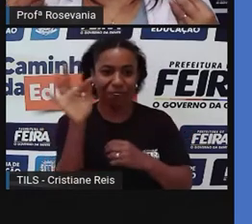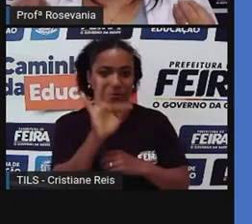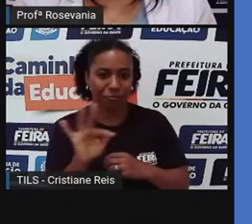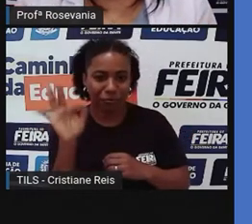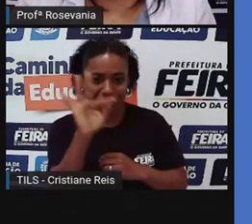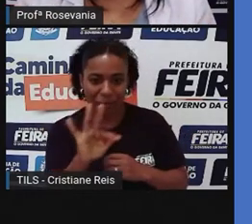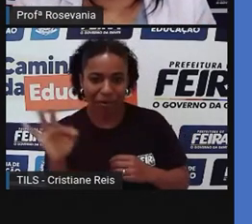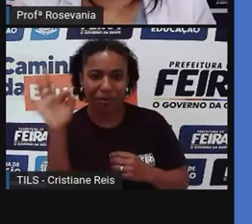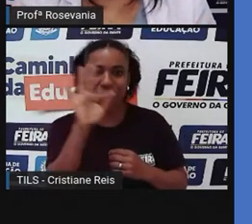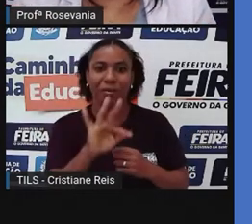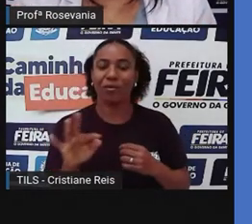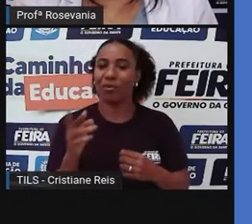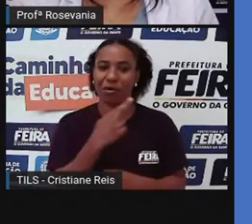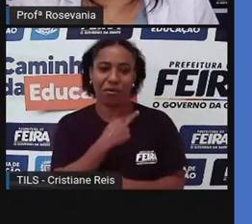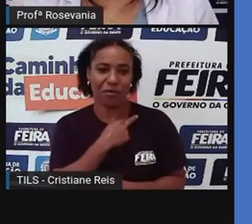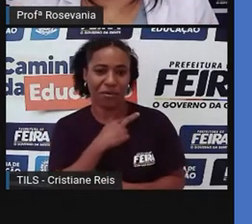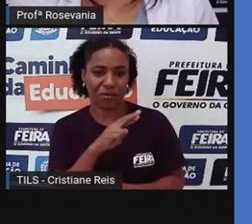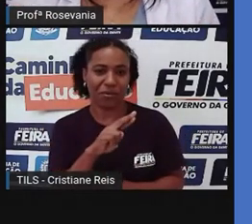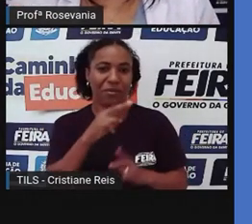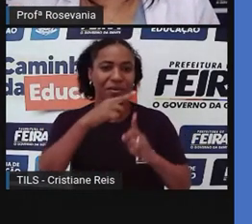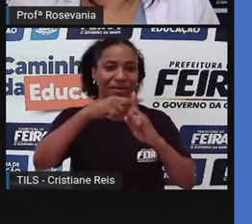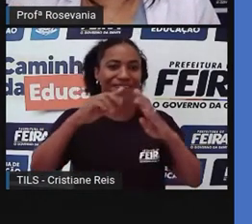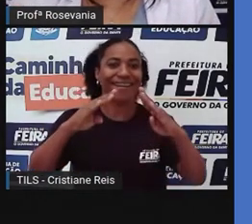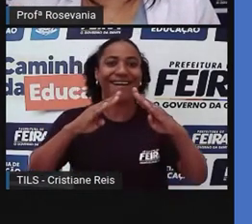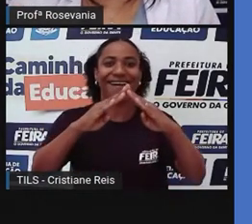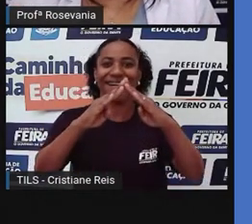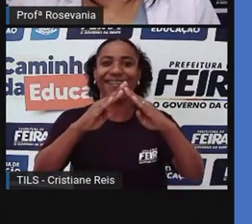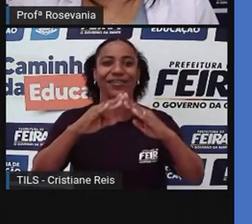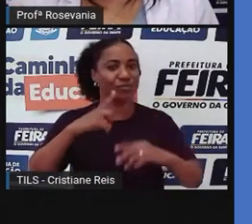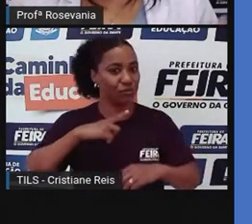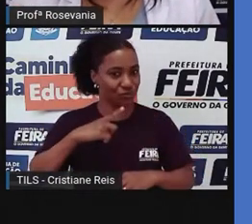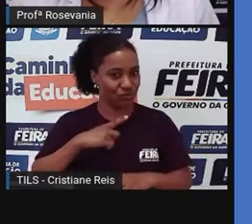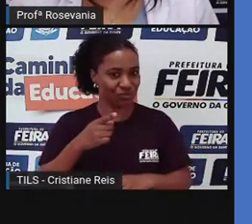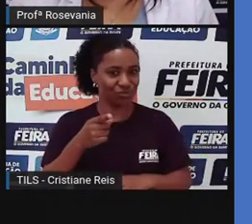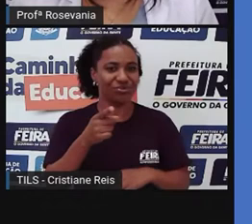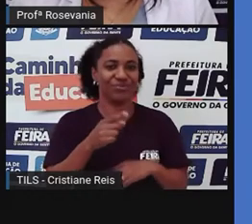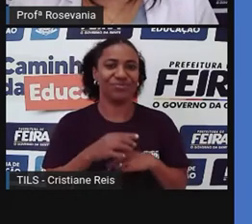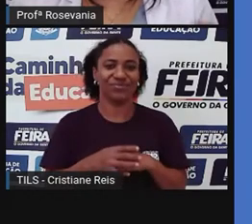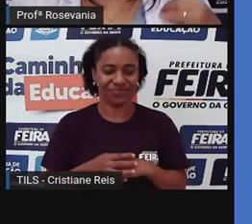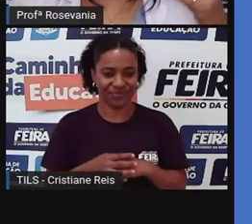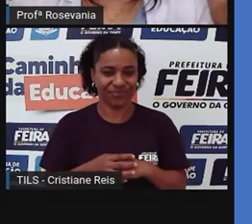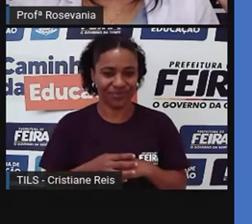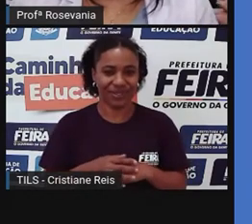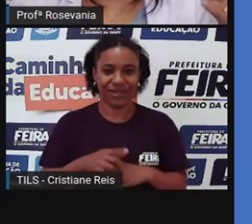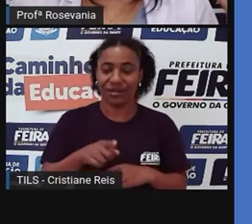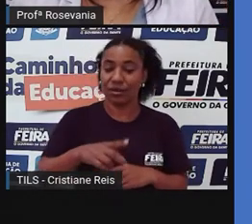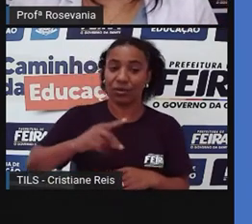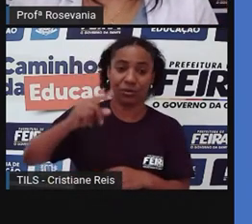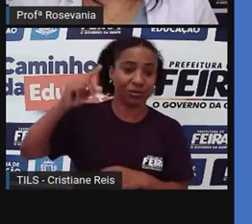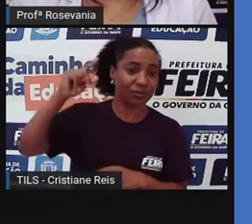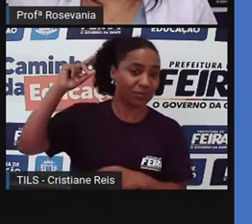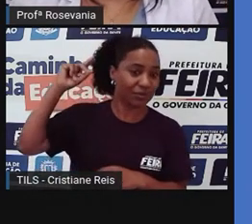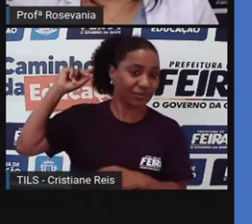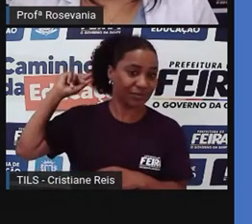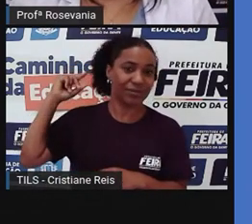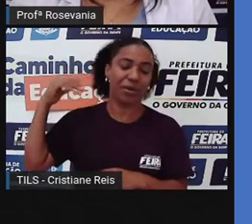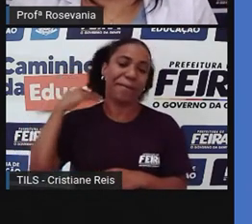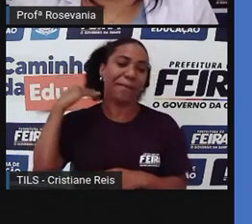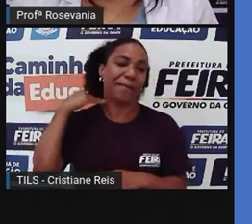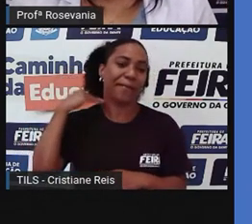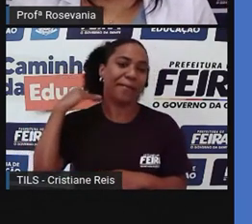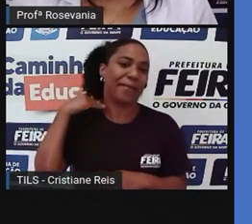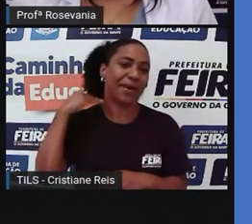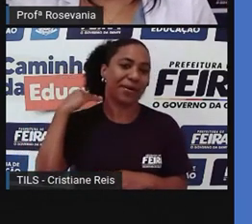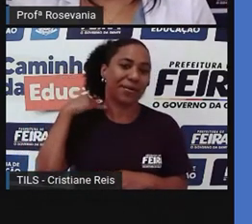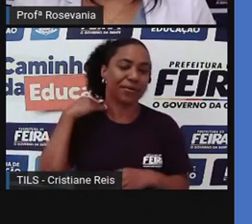a parte religiosa, até hoje, nessa, quer dizer, até bem pouco tempo atrás, a gente tinha vários bancos, aí, hoje a